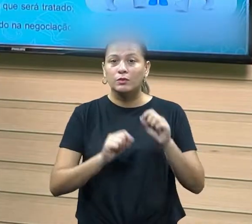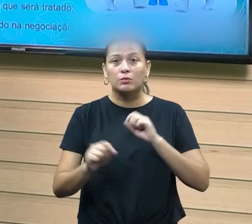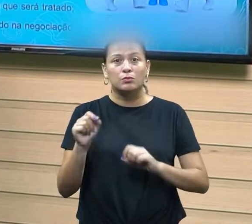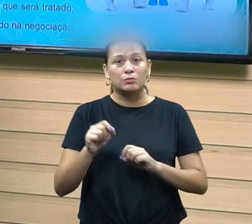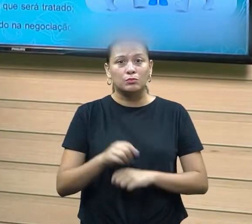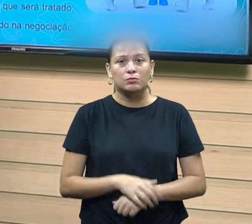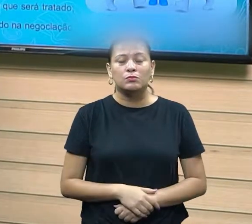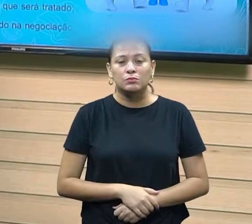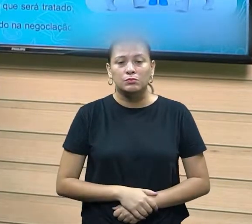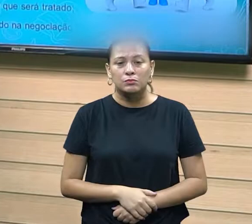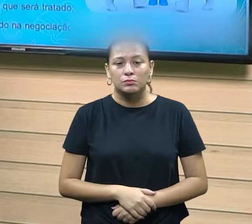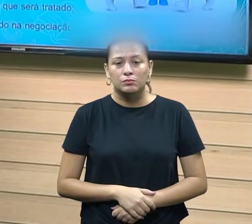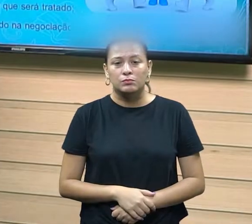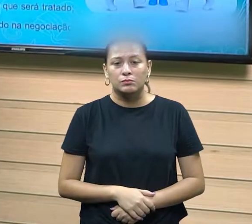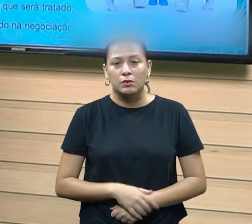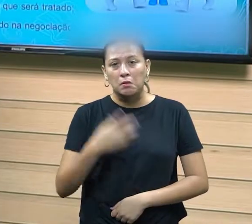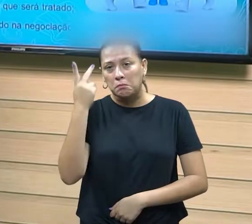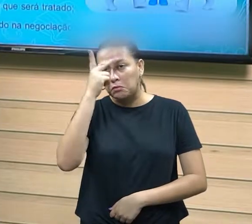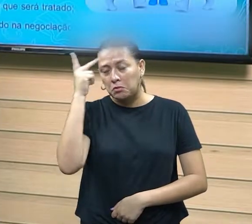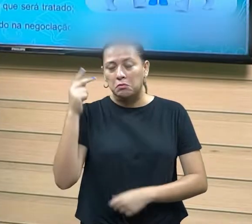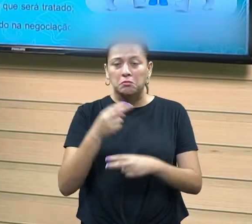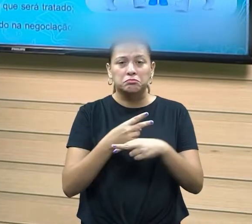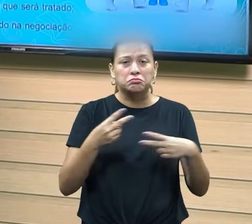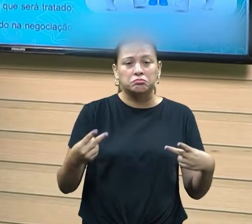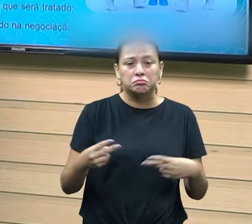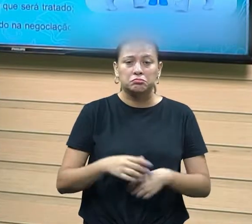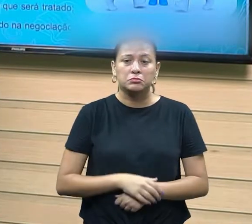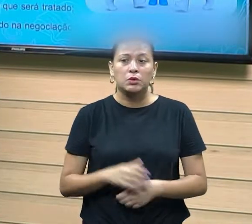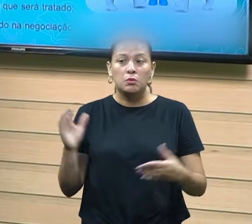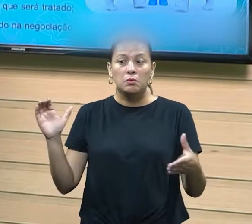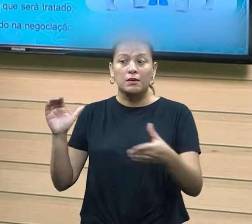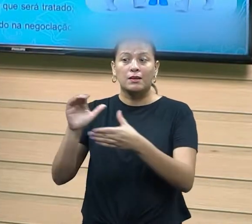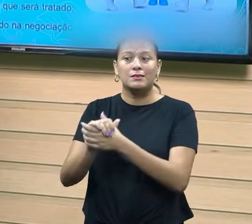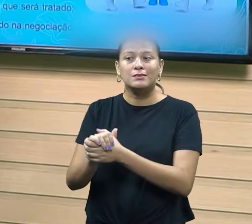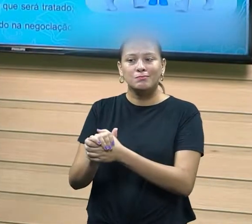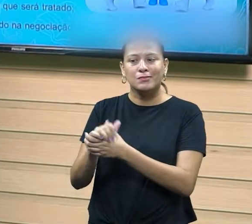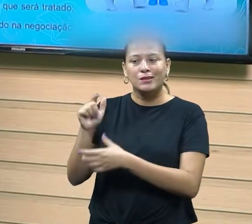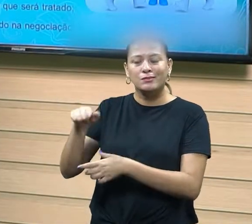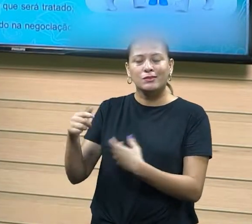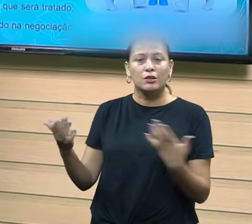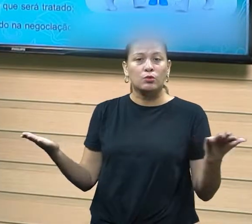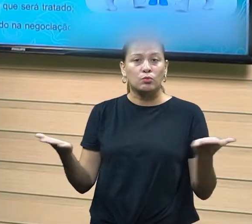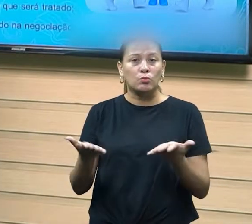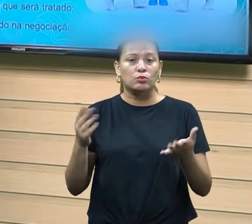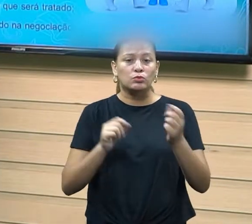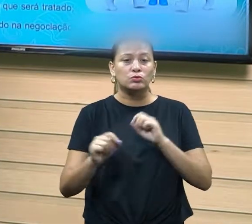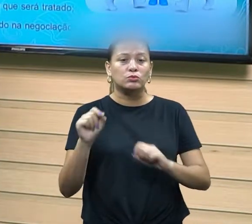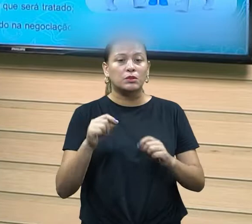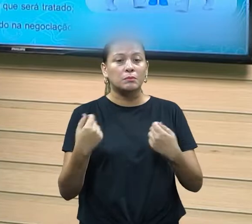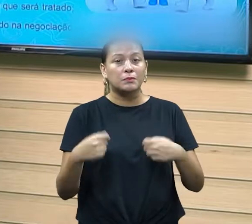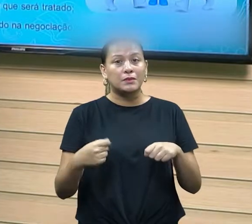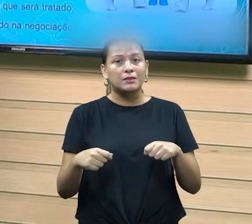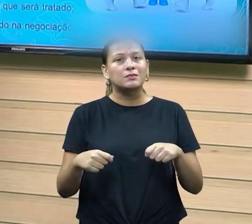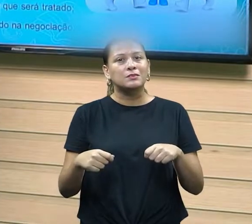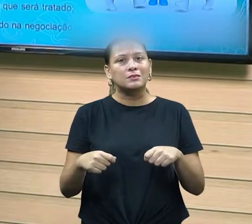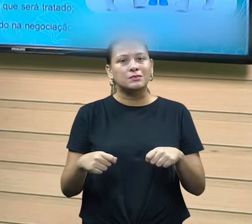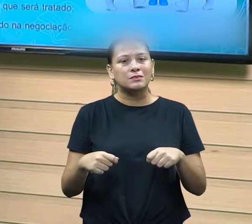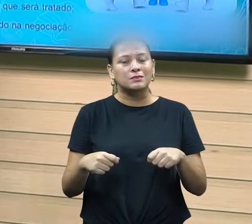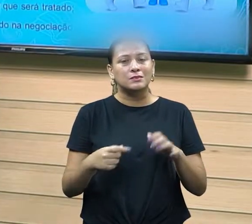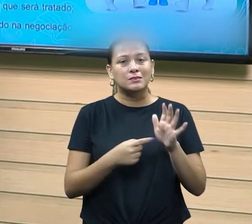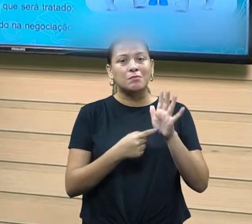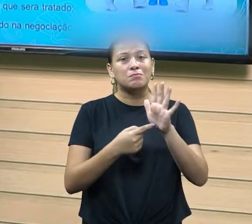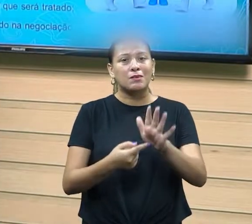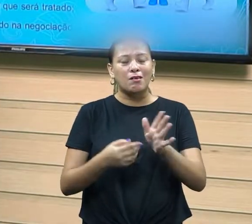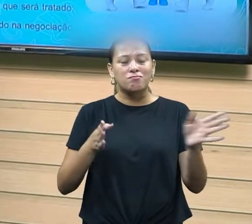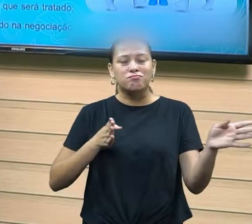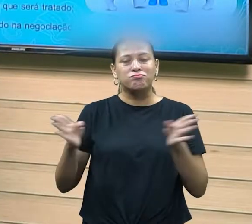diversos, então eu tenho que saber com o local. Se eu vou trabalhar com o casamento, tem que saber que hoje eu tenho que colocar elementos de acessibilidade,